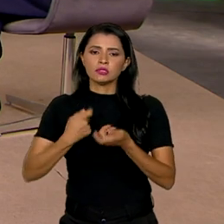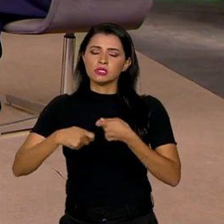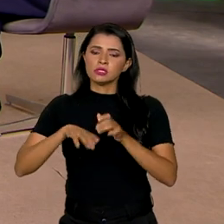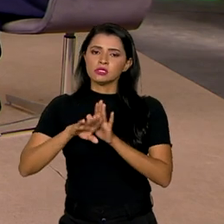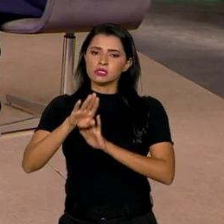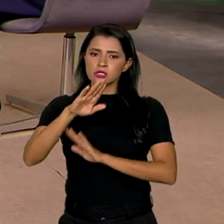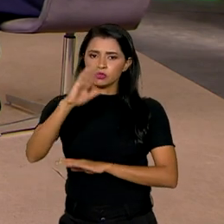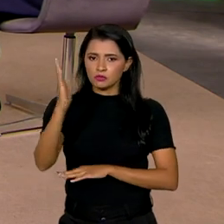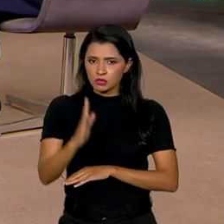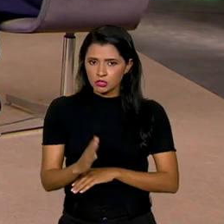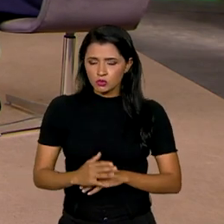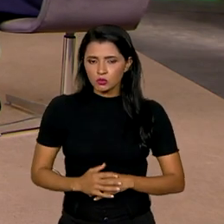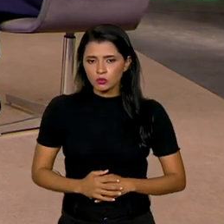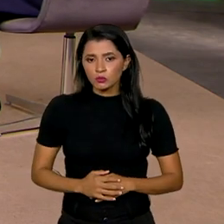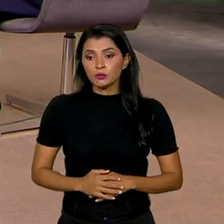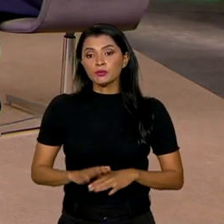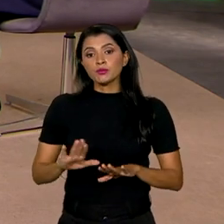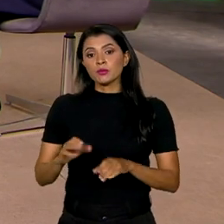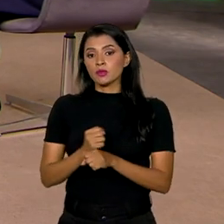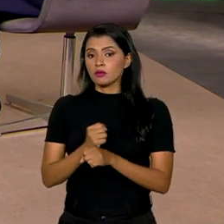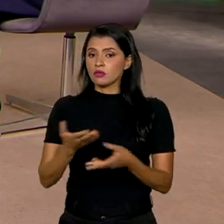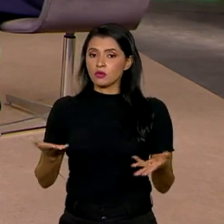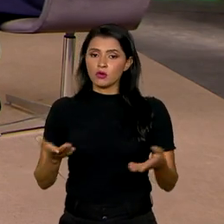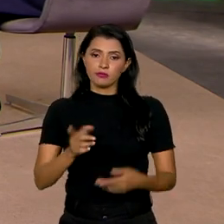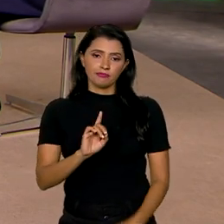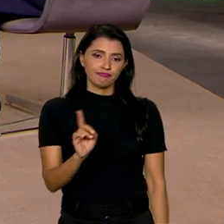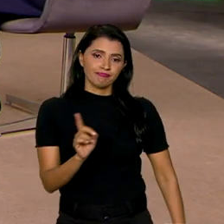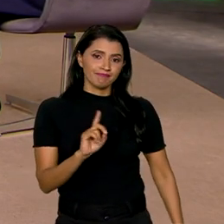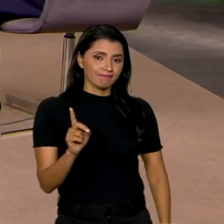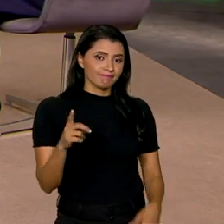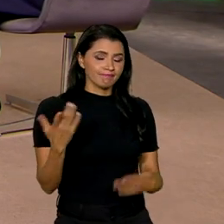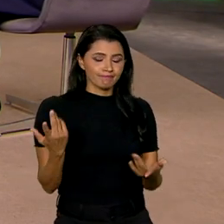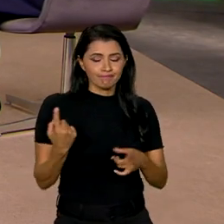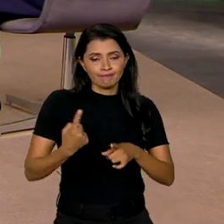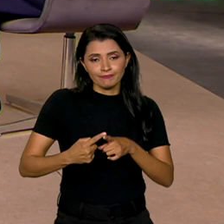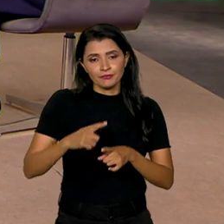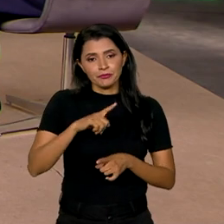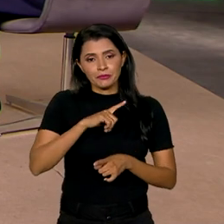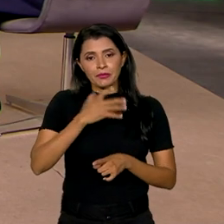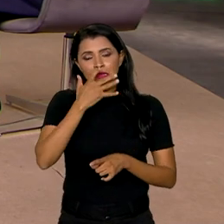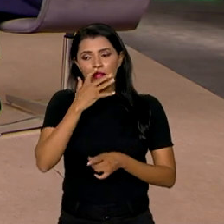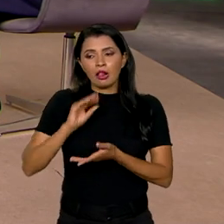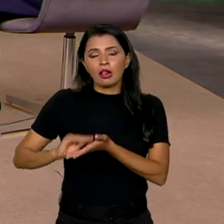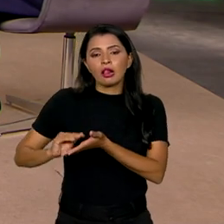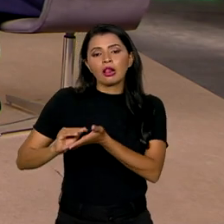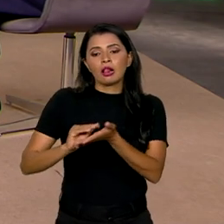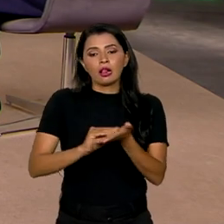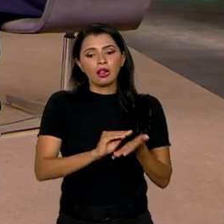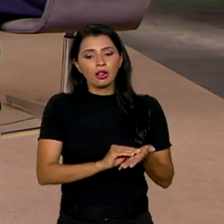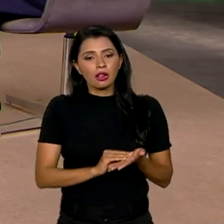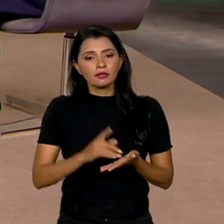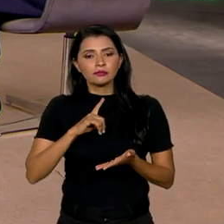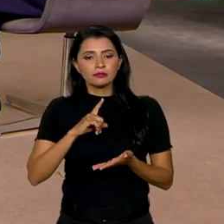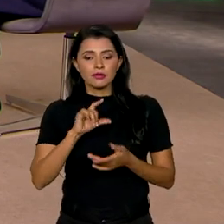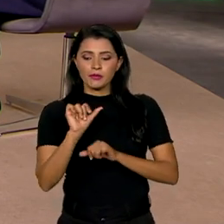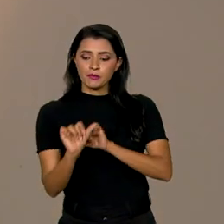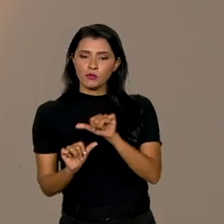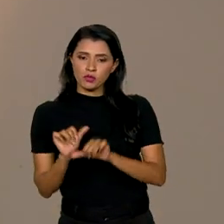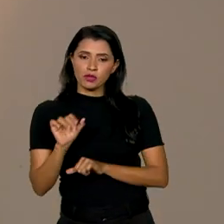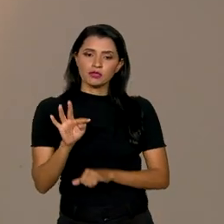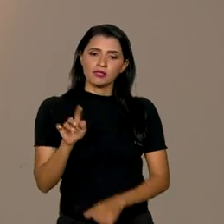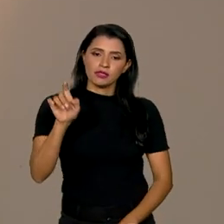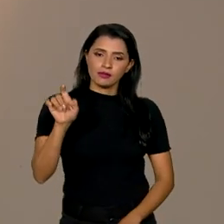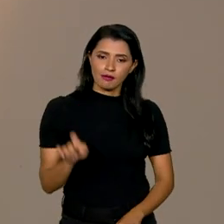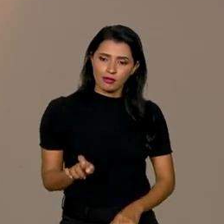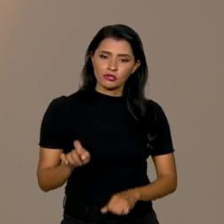brasileira? Bom, neste ano, não. Porque existe uma defasagem entre mudanças na taxa de